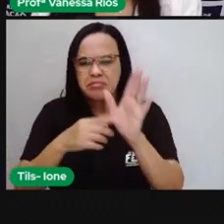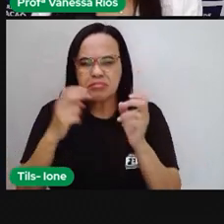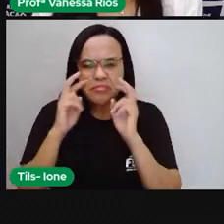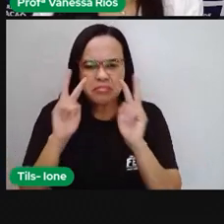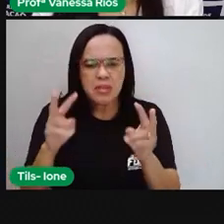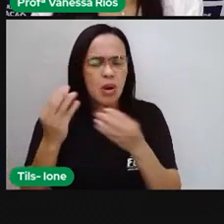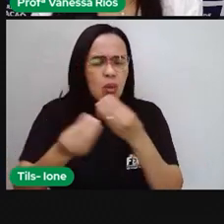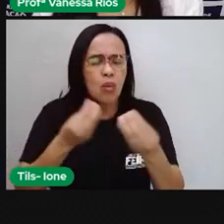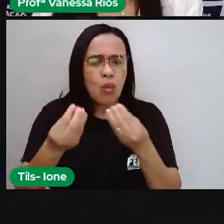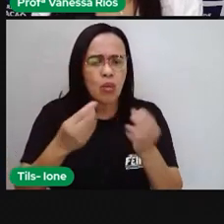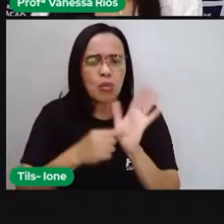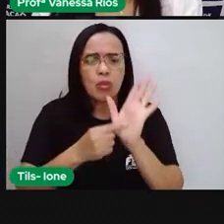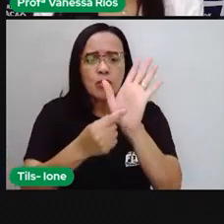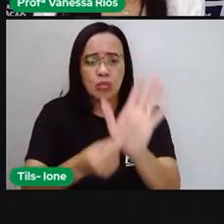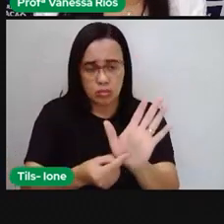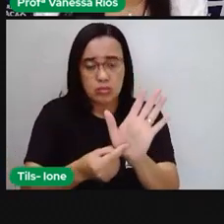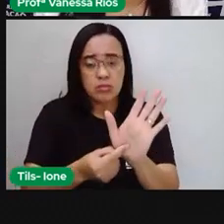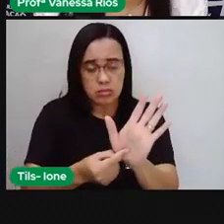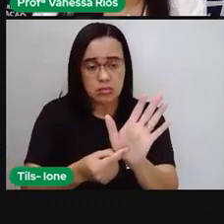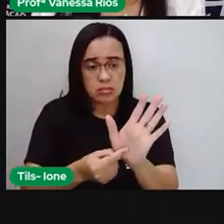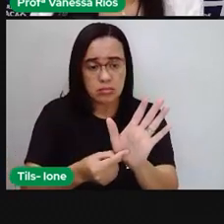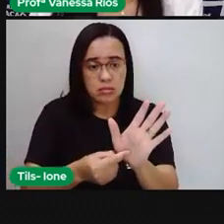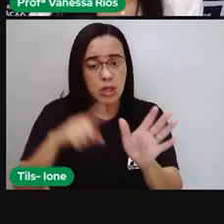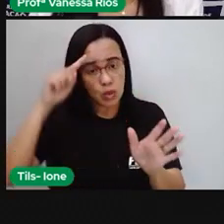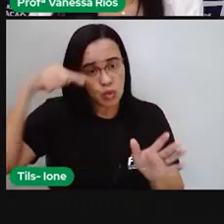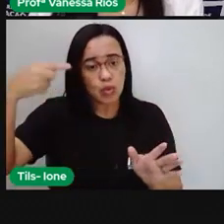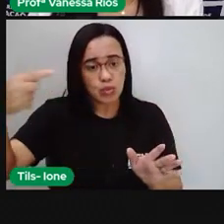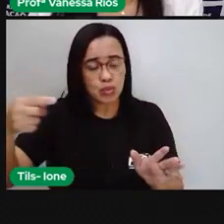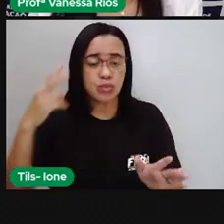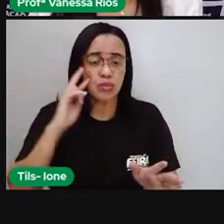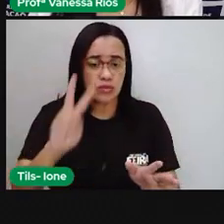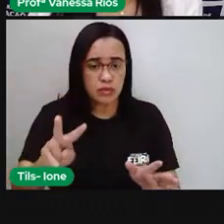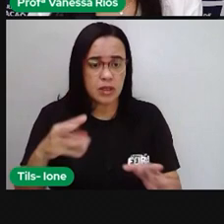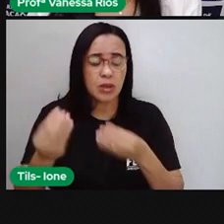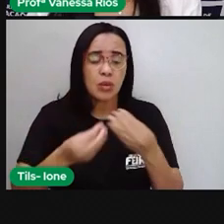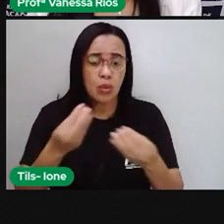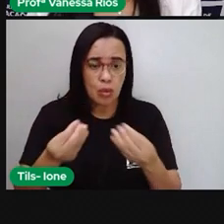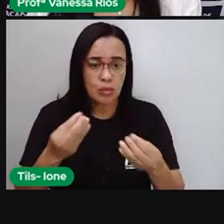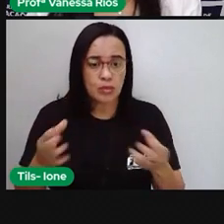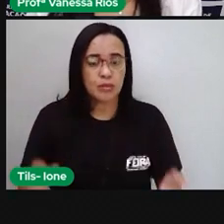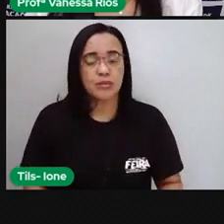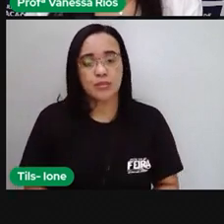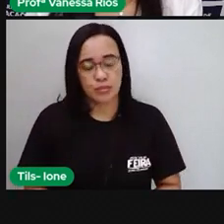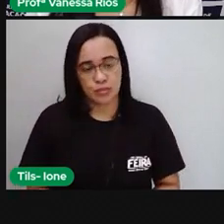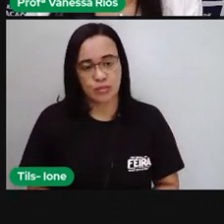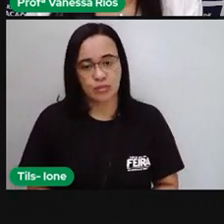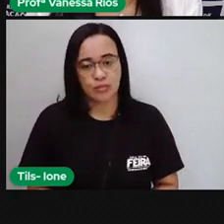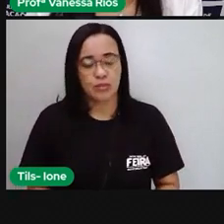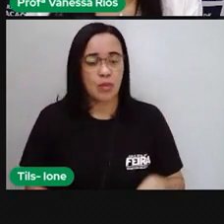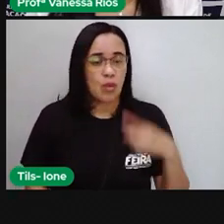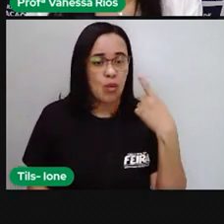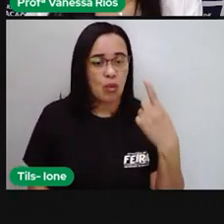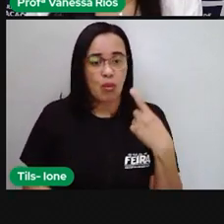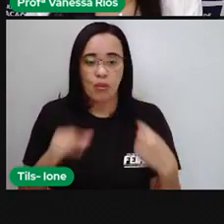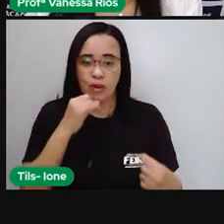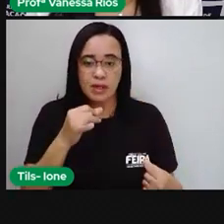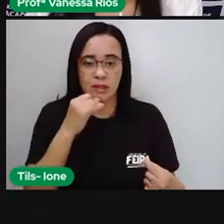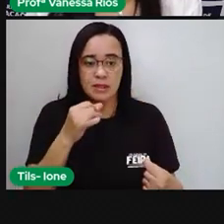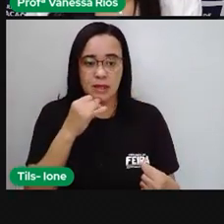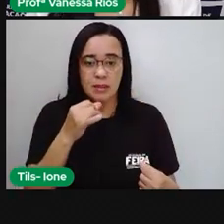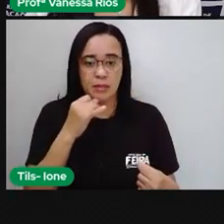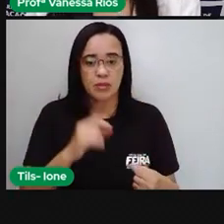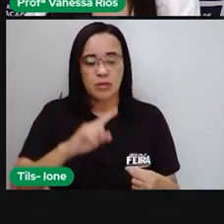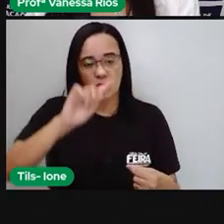eles são expostos, né? No nosso dia a dia. A gente, a Pró trouxe aqui dois exemplos, ó. Um